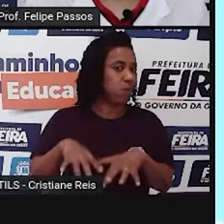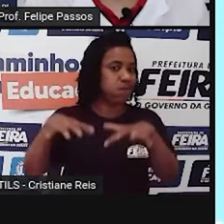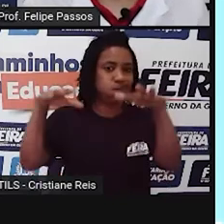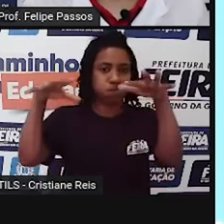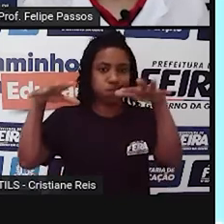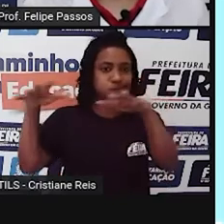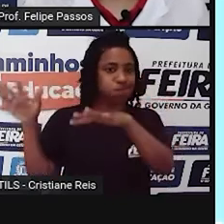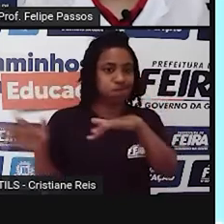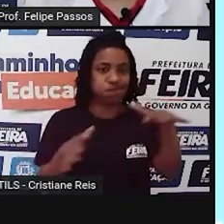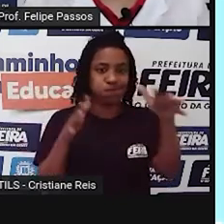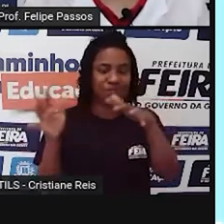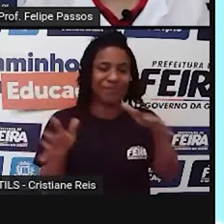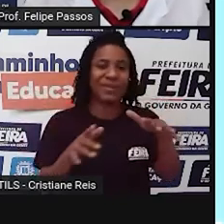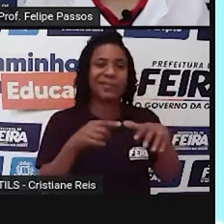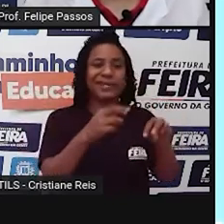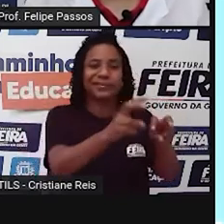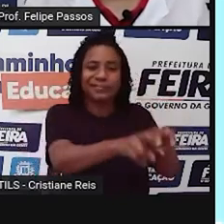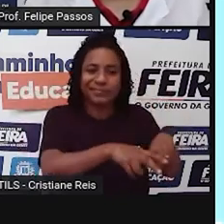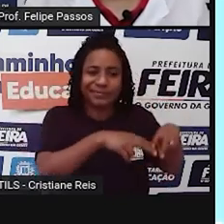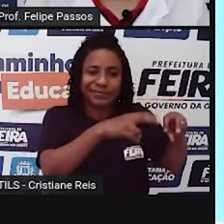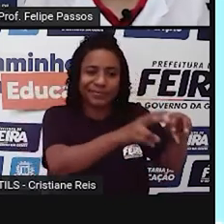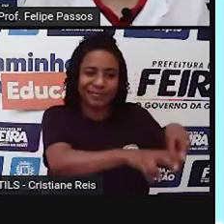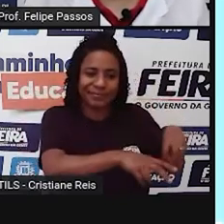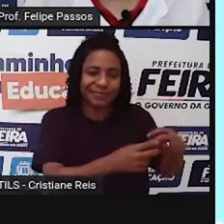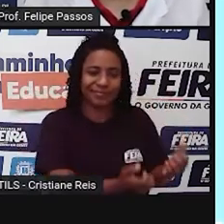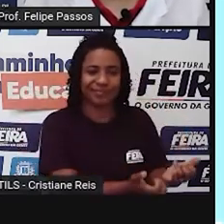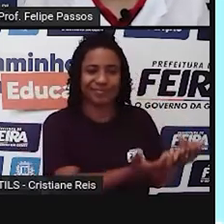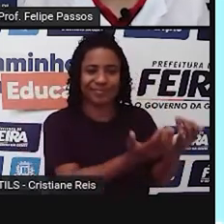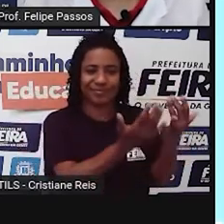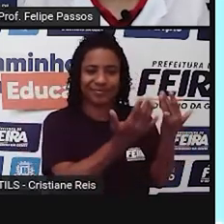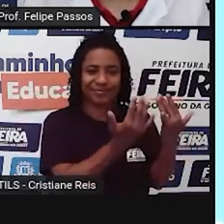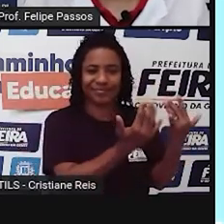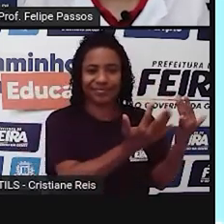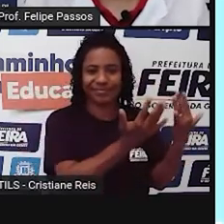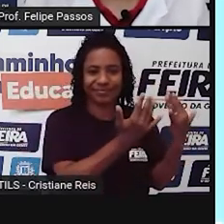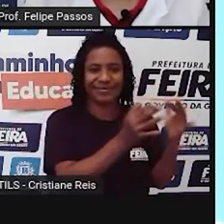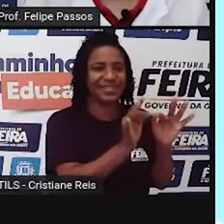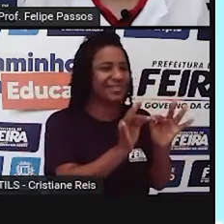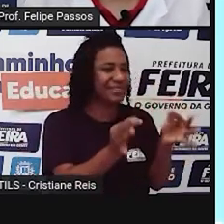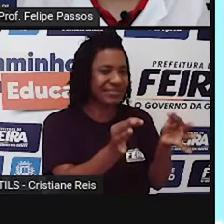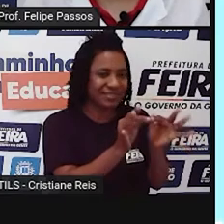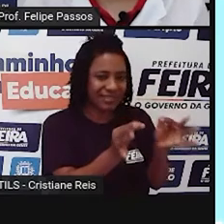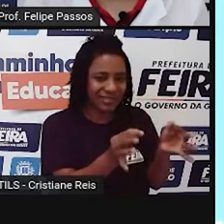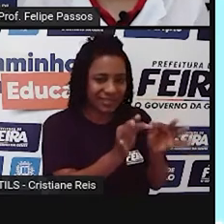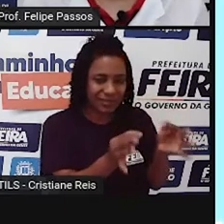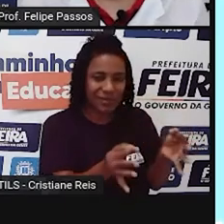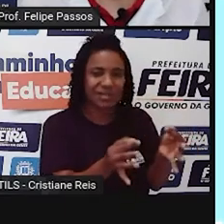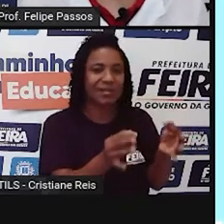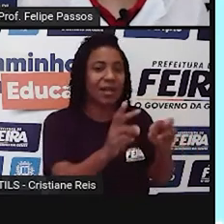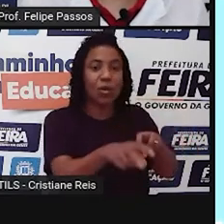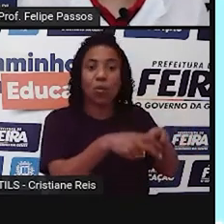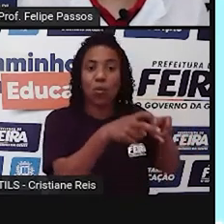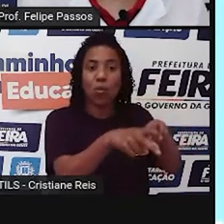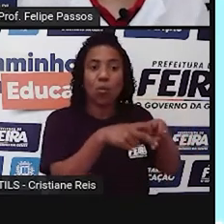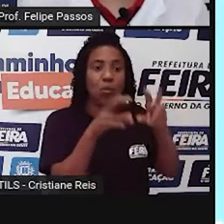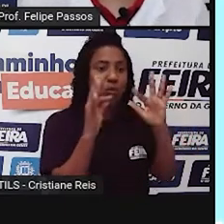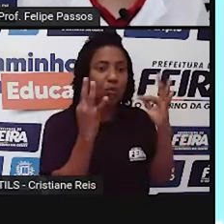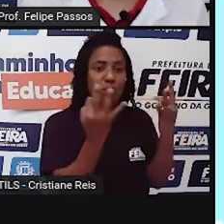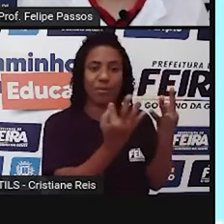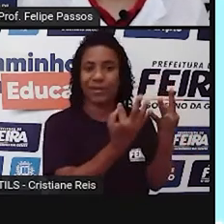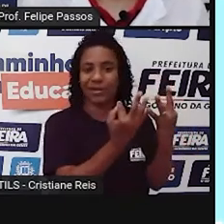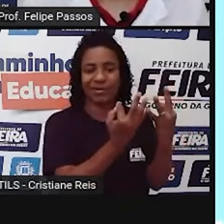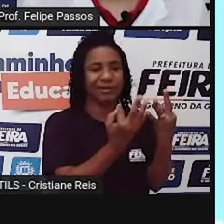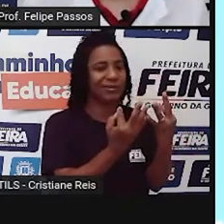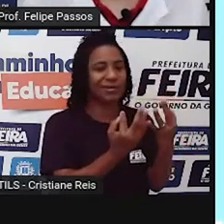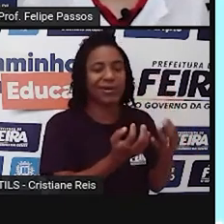produtor rural, por exemplo, ele não consegue. Um produtor rural, simples, de agricultura familiar, ele não consegue produzir